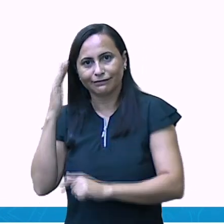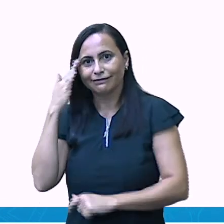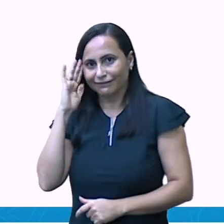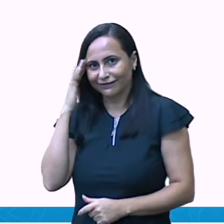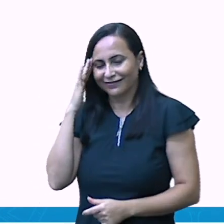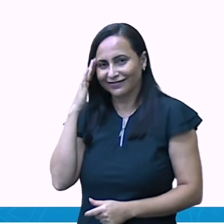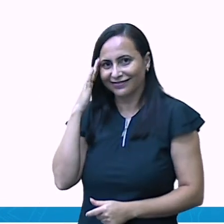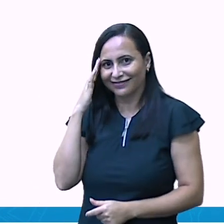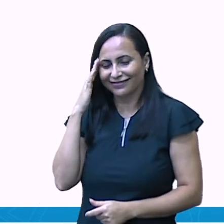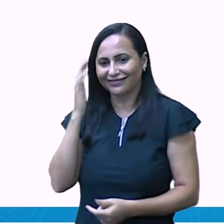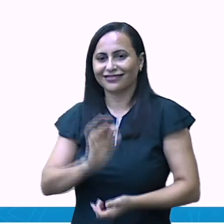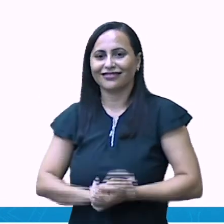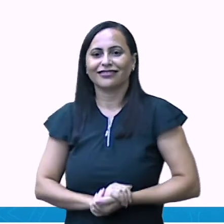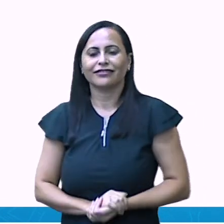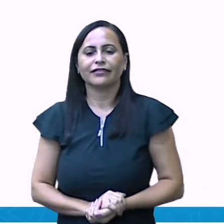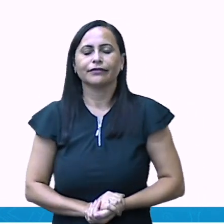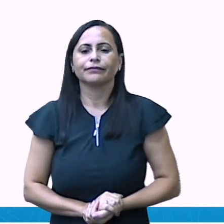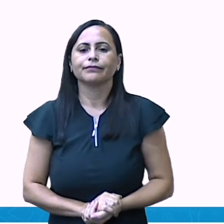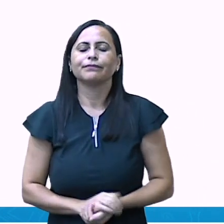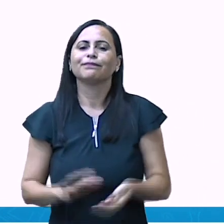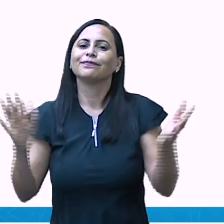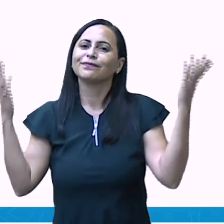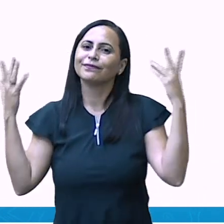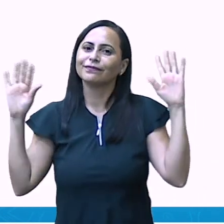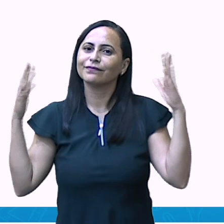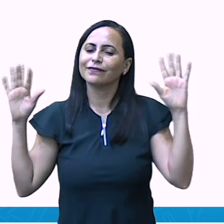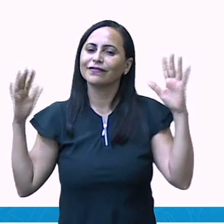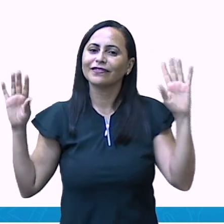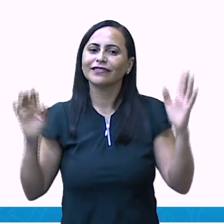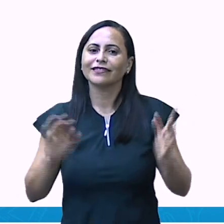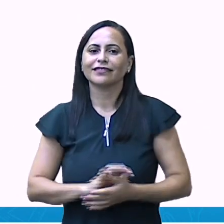Certinho, segundo ano? Muito bem.